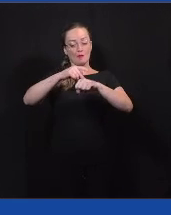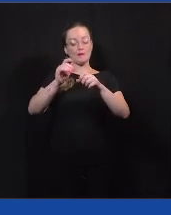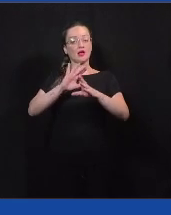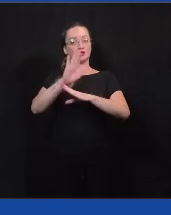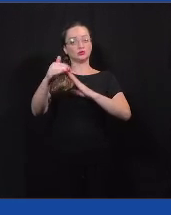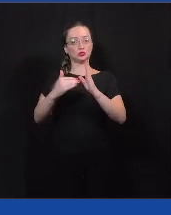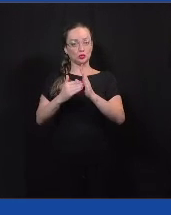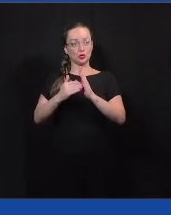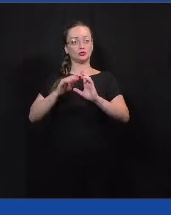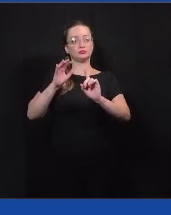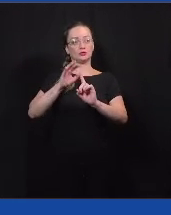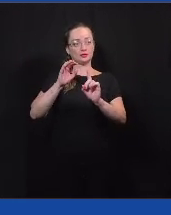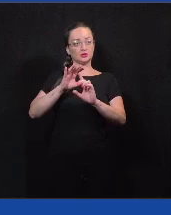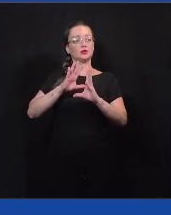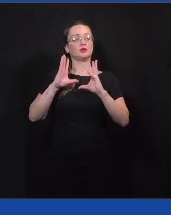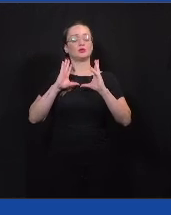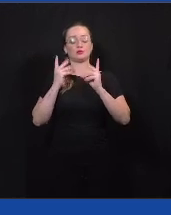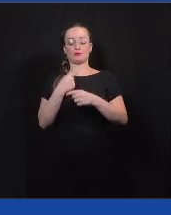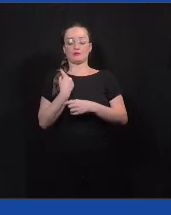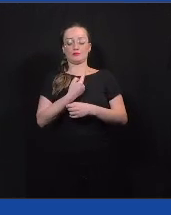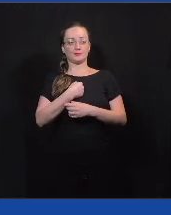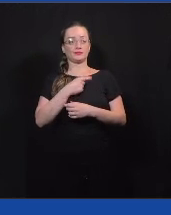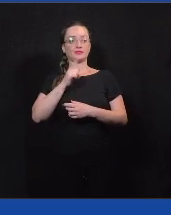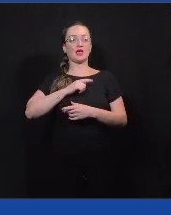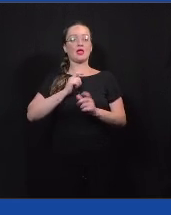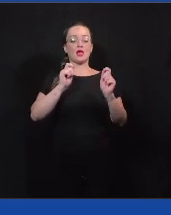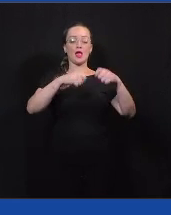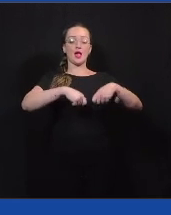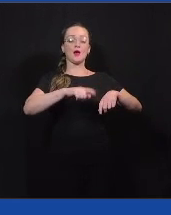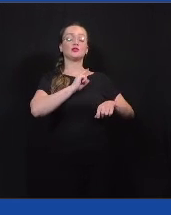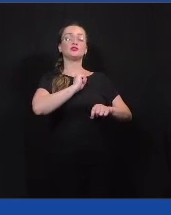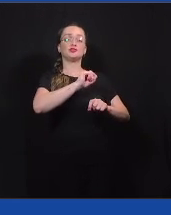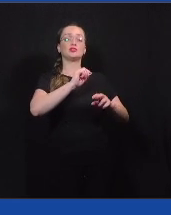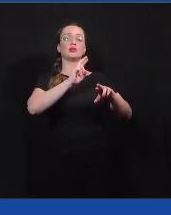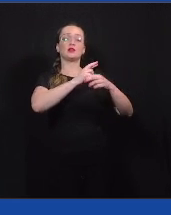o que vai afetar a vida de todos nós, competência da União.